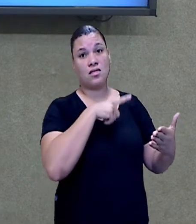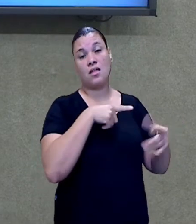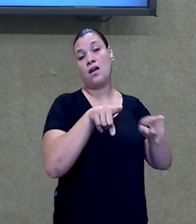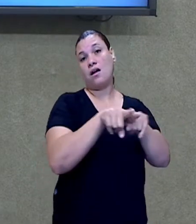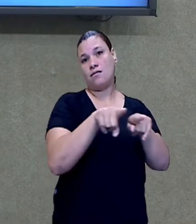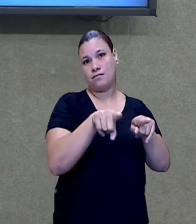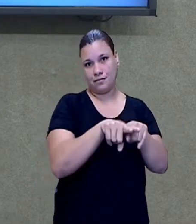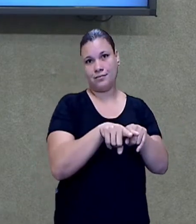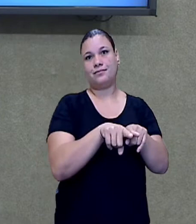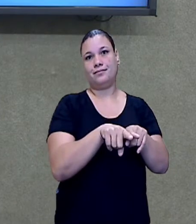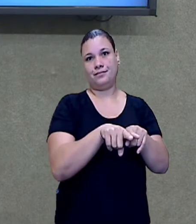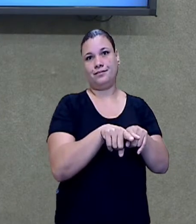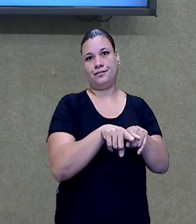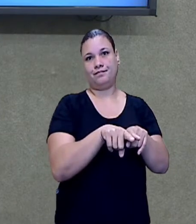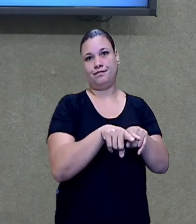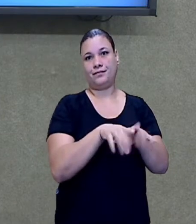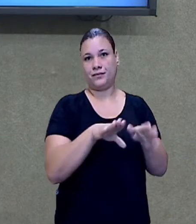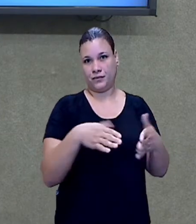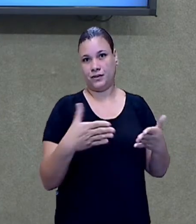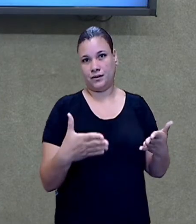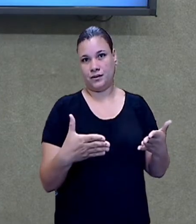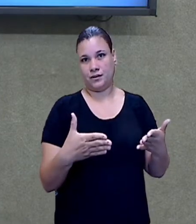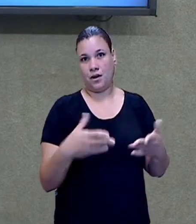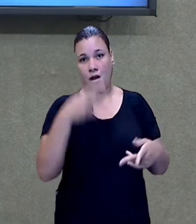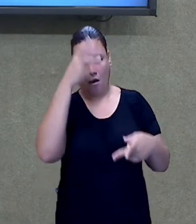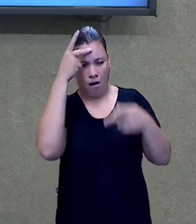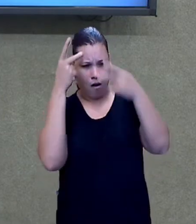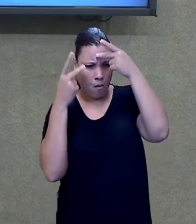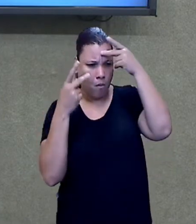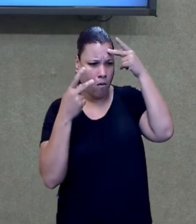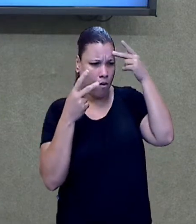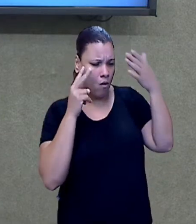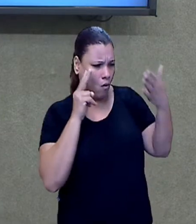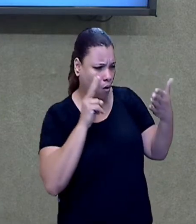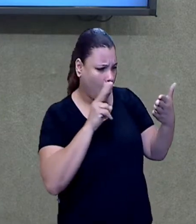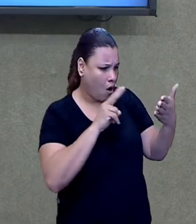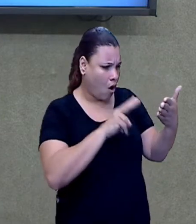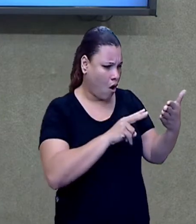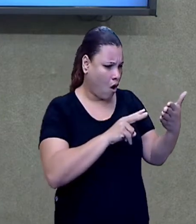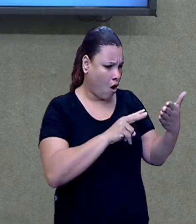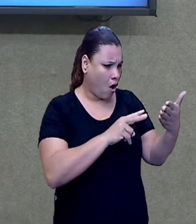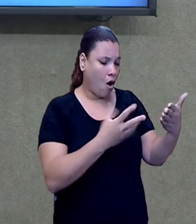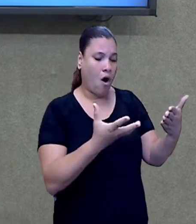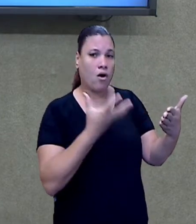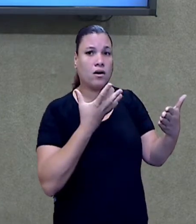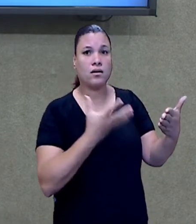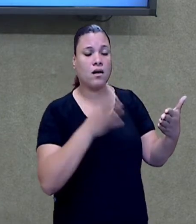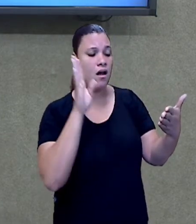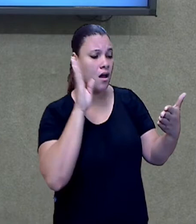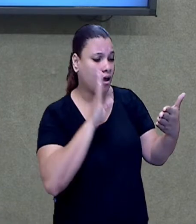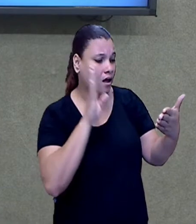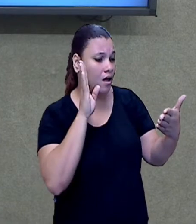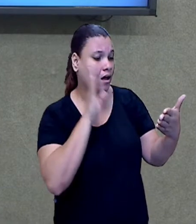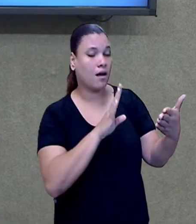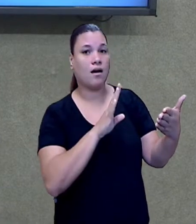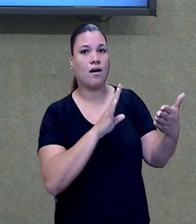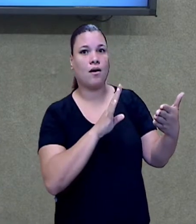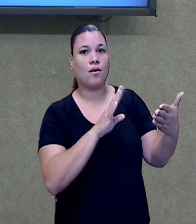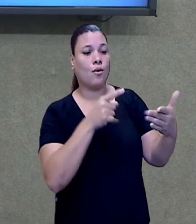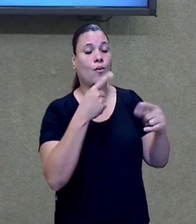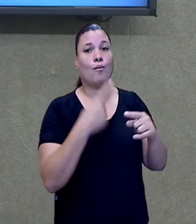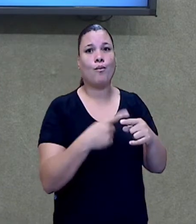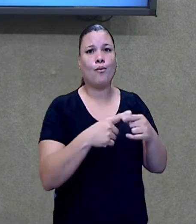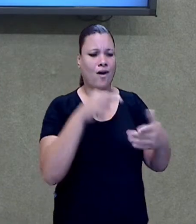Ou seja, os consumidores. Eles utilizam desse recurso para reafirmar que você realmente precisa